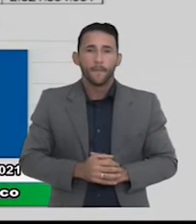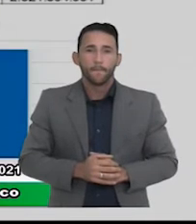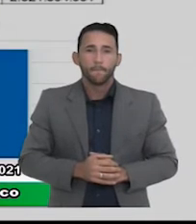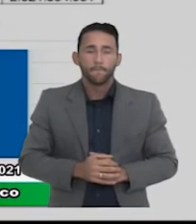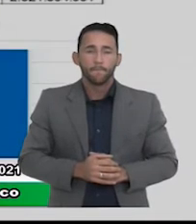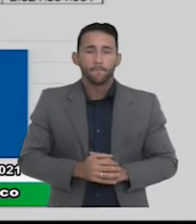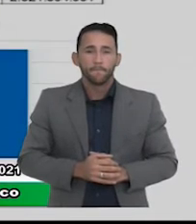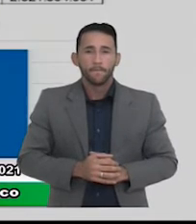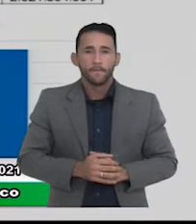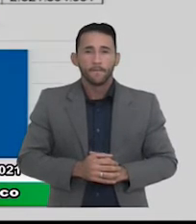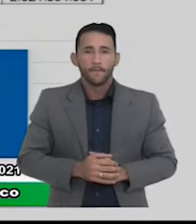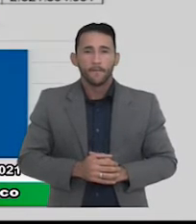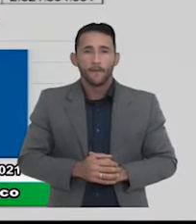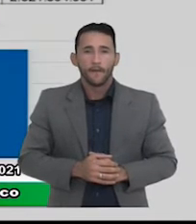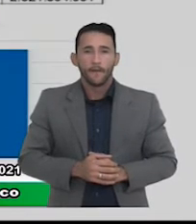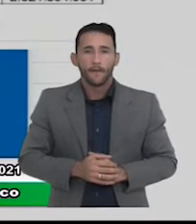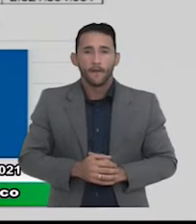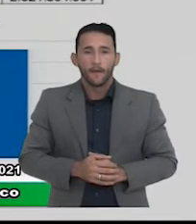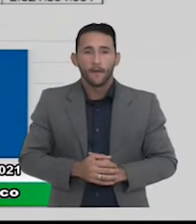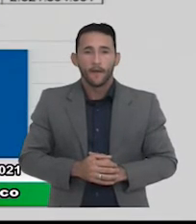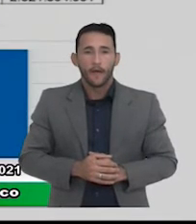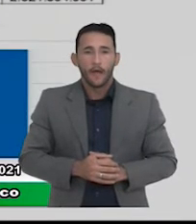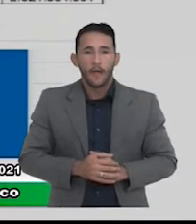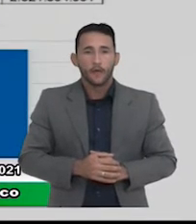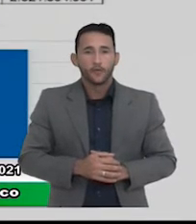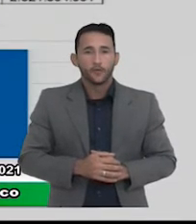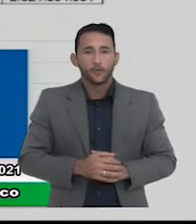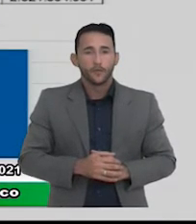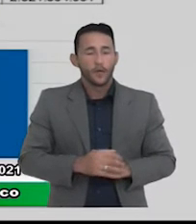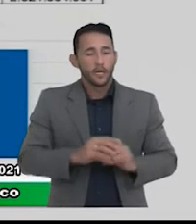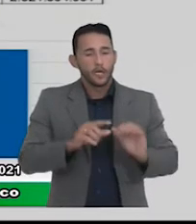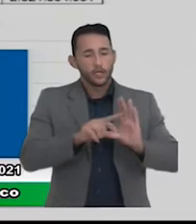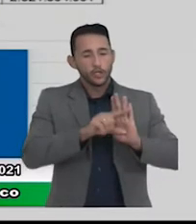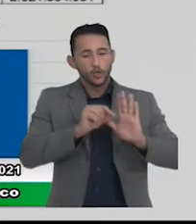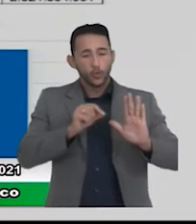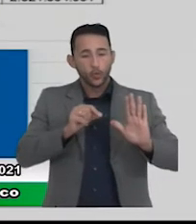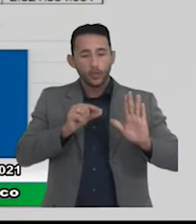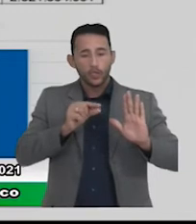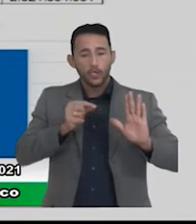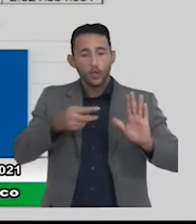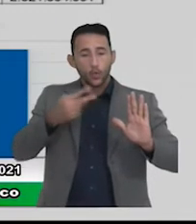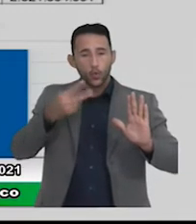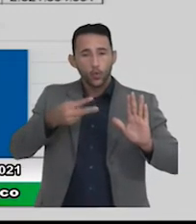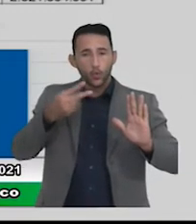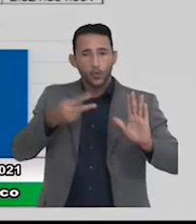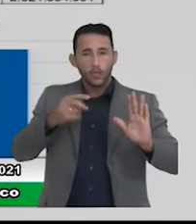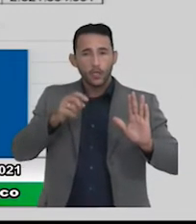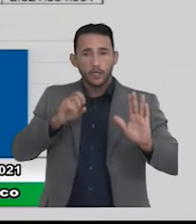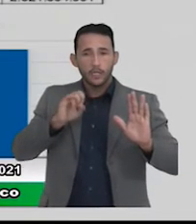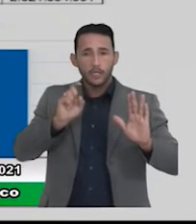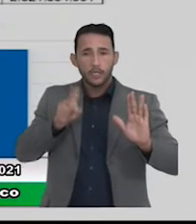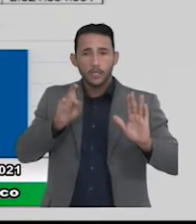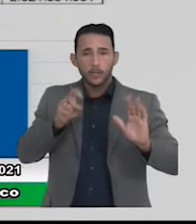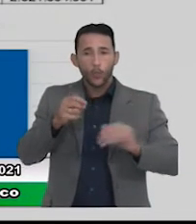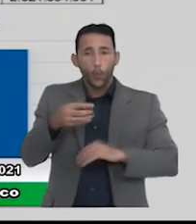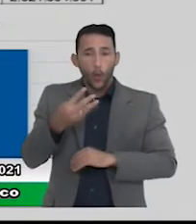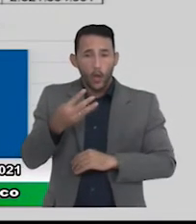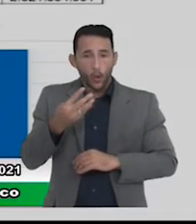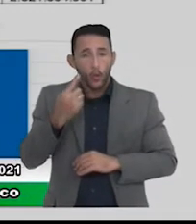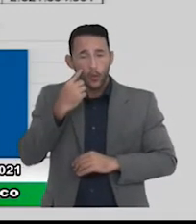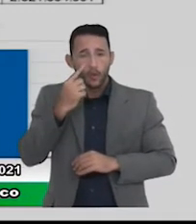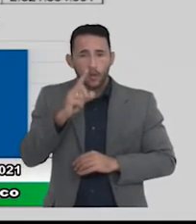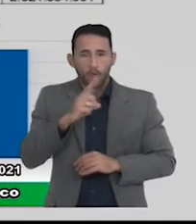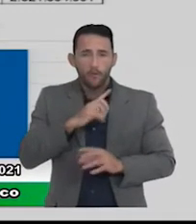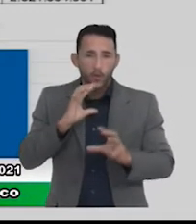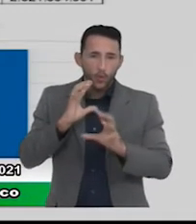então o artigo 2º do inciso 4 o inciso 4 do artigo 2º da LRF ele fala que a receita corrente líquida é o somatório